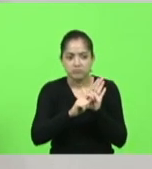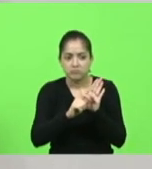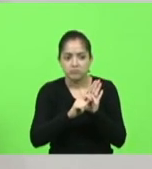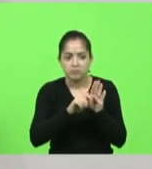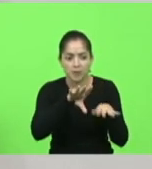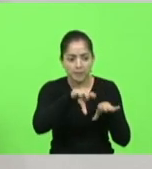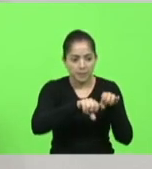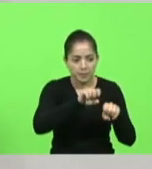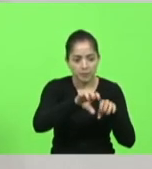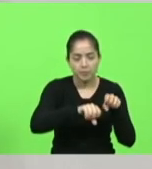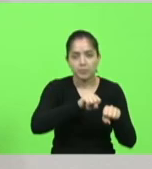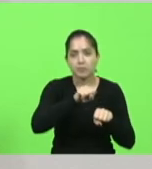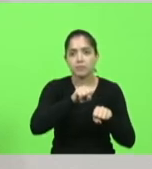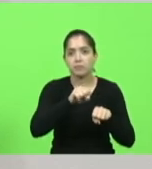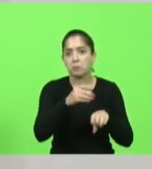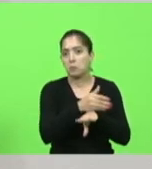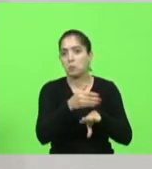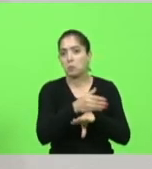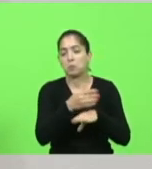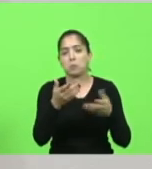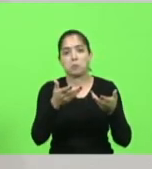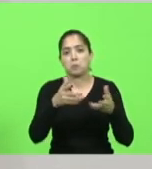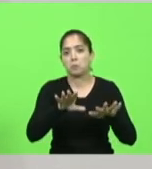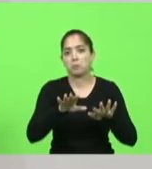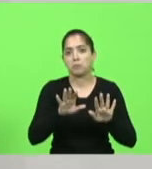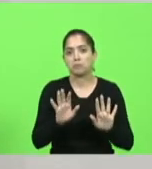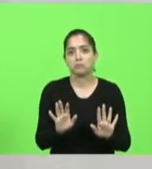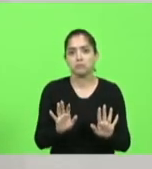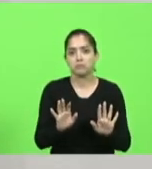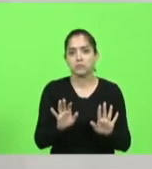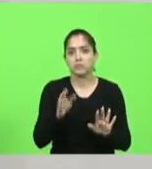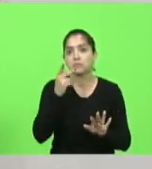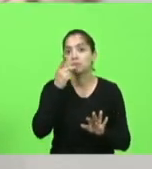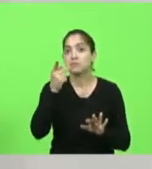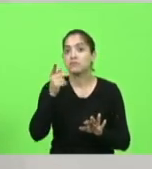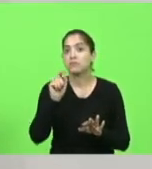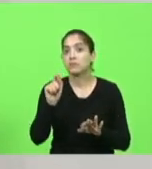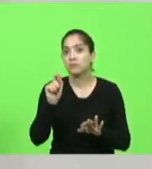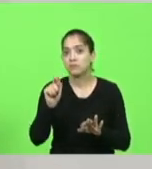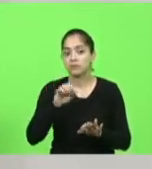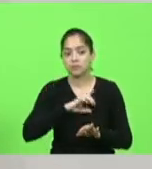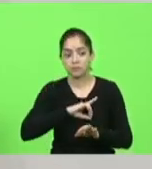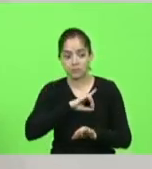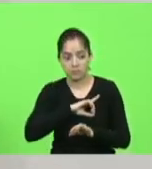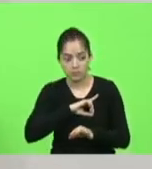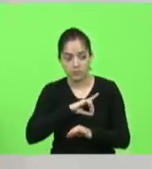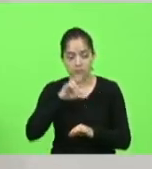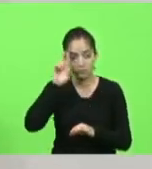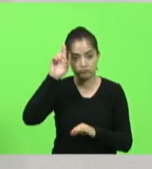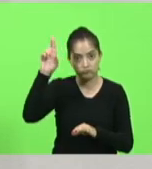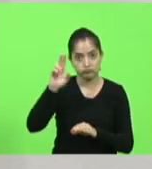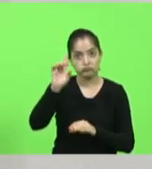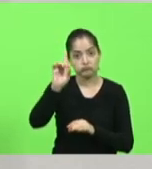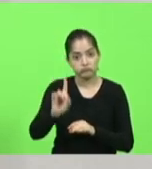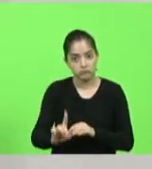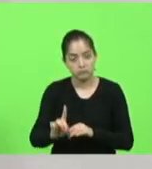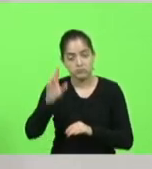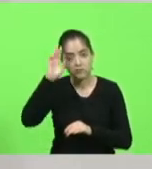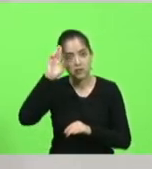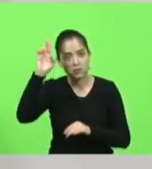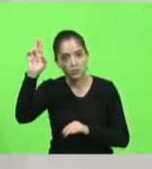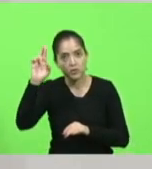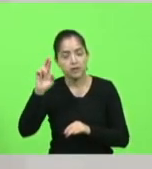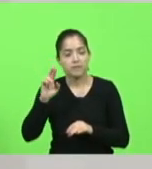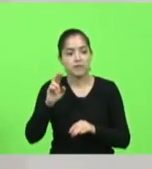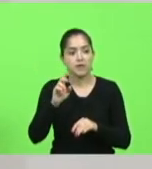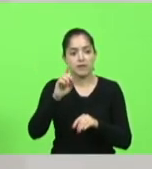presidente da associação que disse que não ia. Quem tem que dizer isso é o delegado, é o diretor, o chefe da polícia, é quem